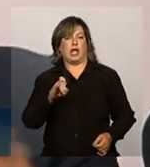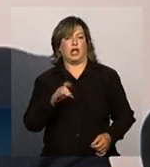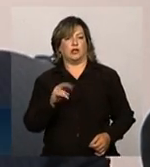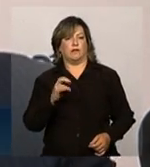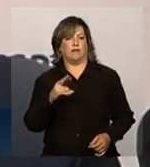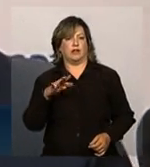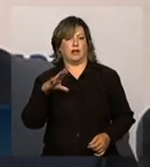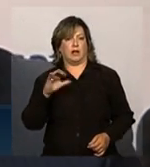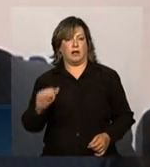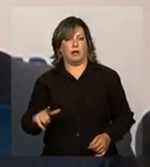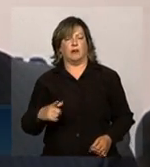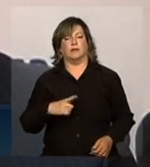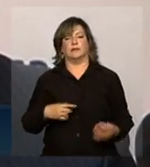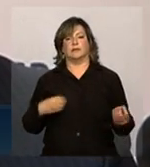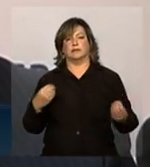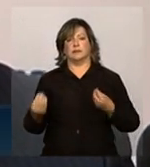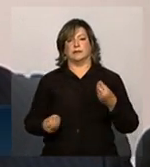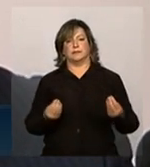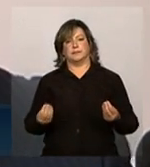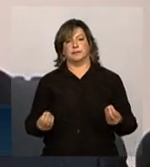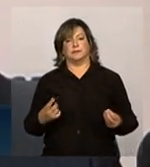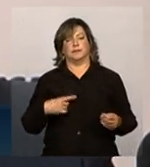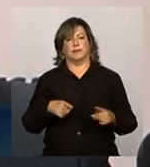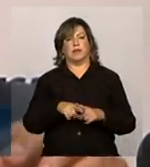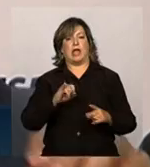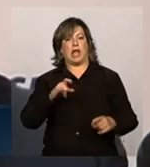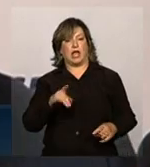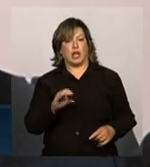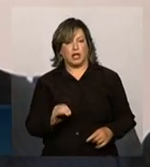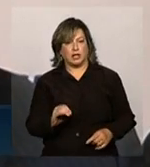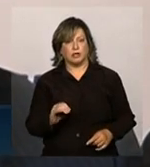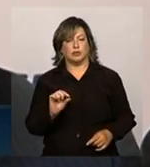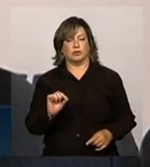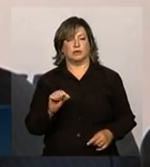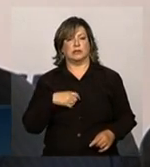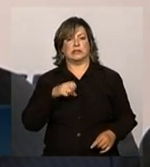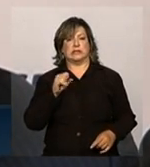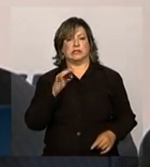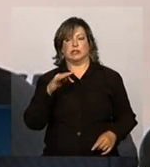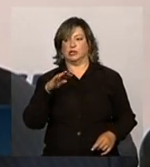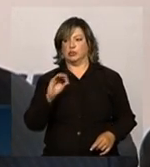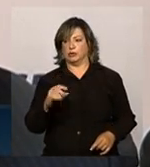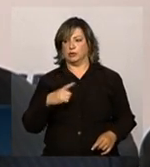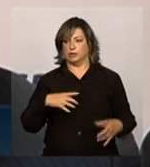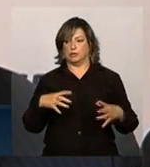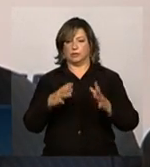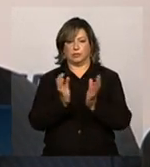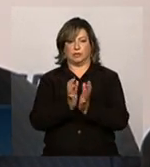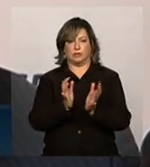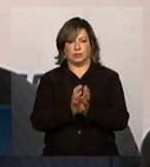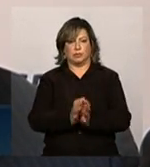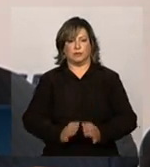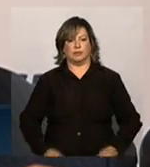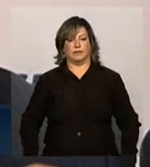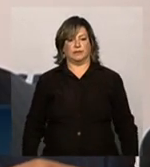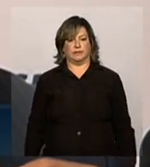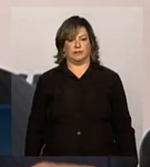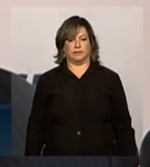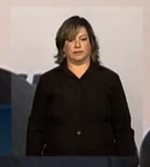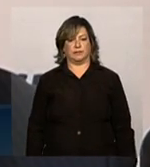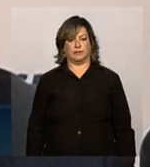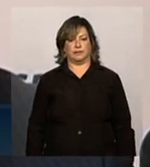e nós temos o eixo pimental. No eixo, no sítio de Belo Monte, cada uma dessas turbinas tem